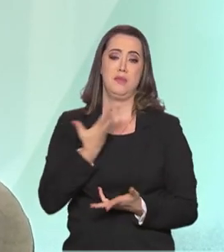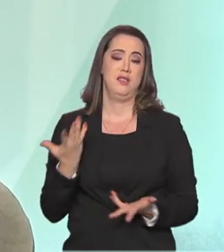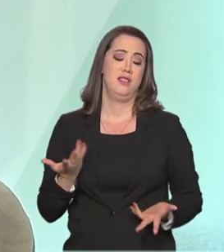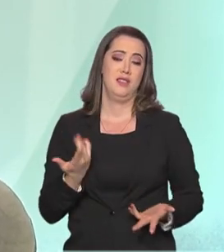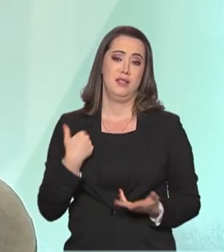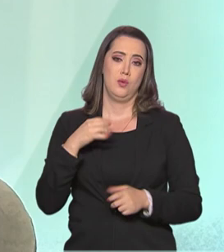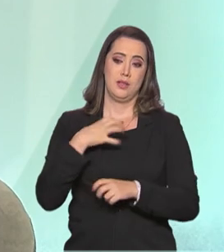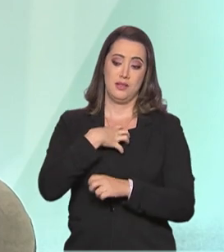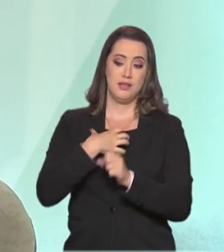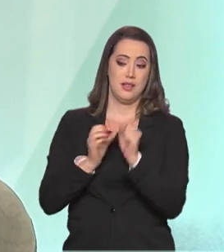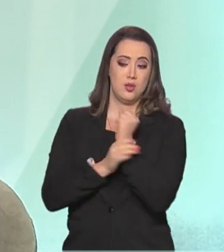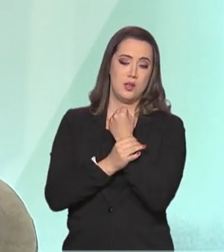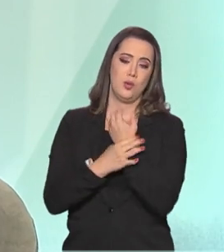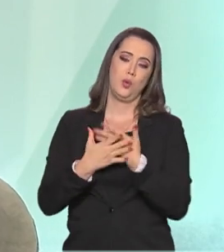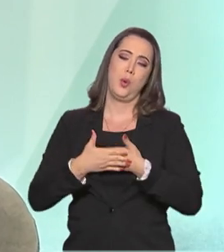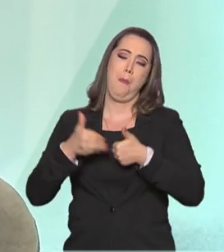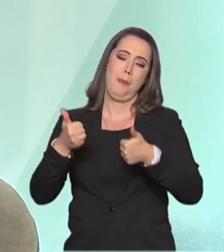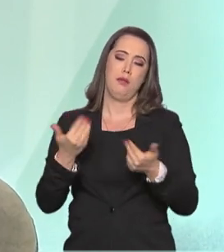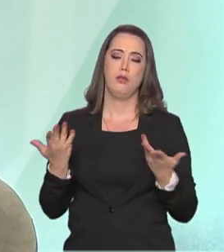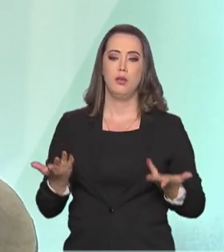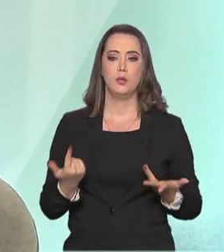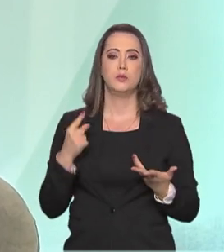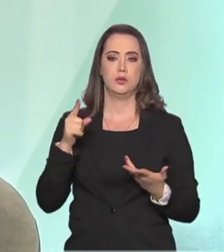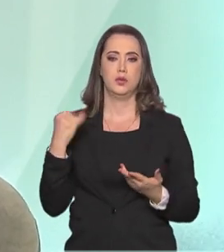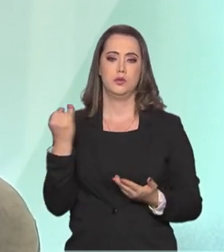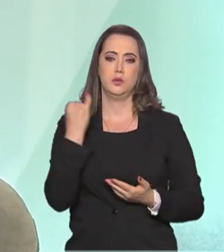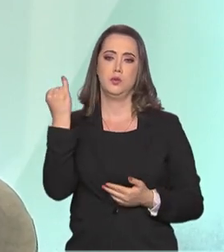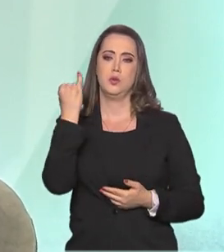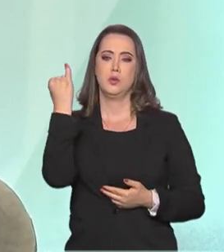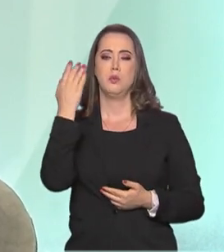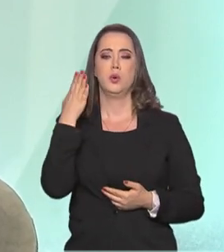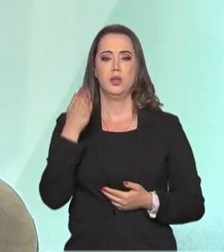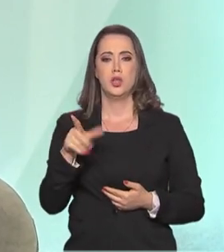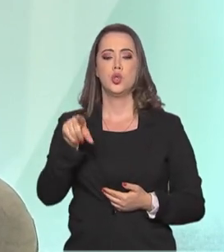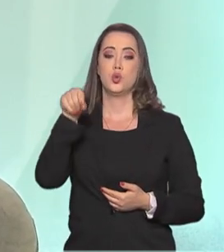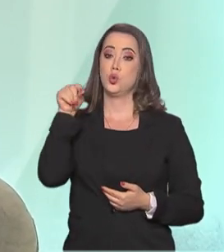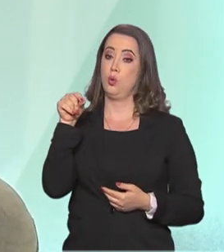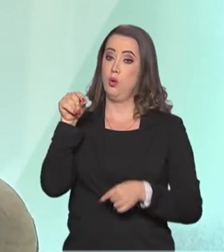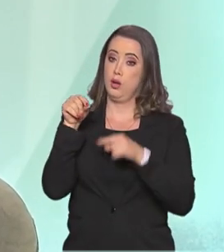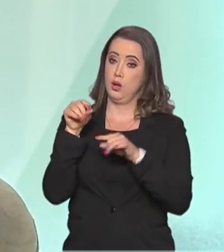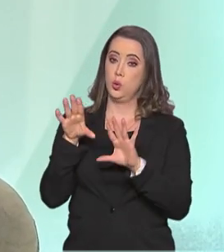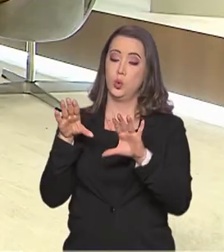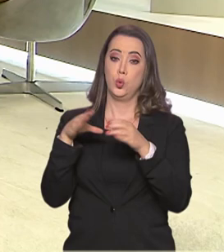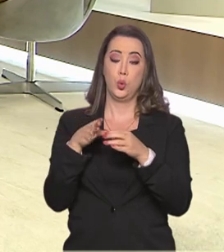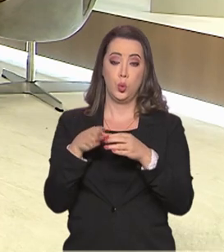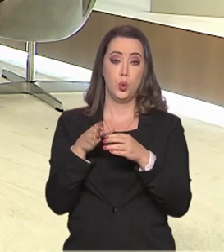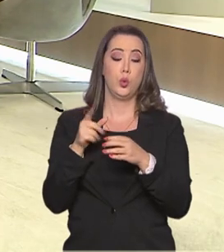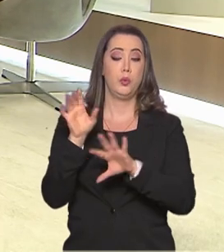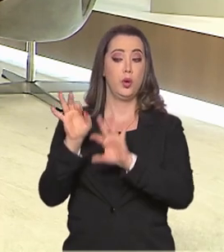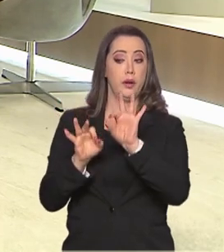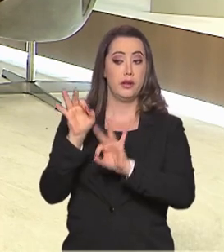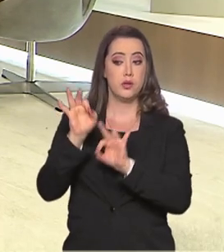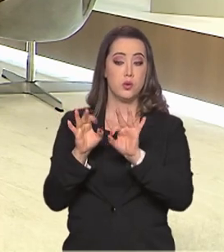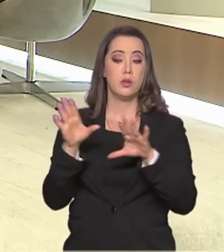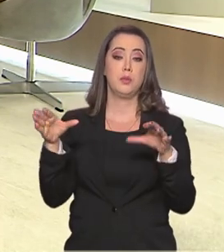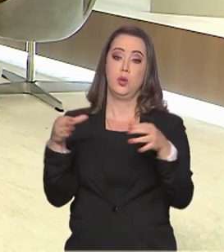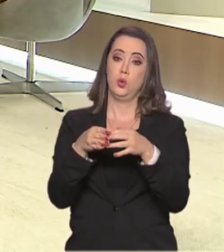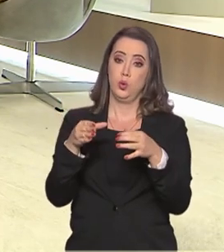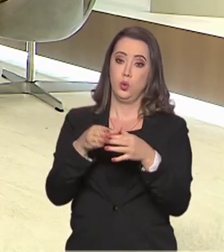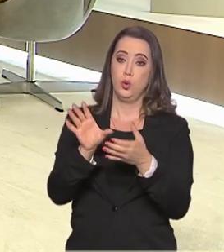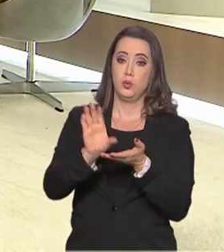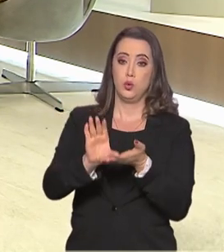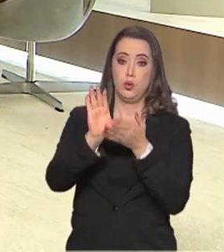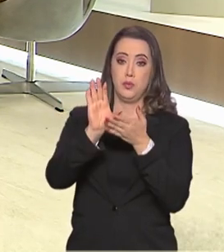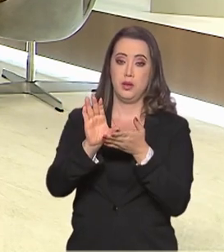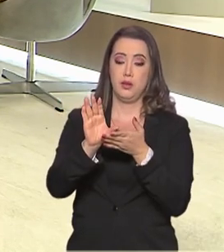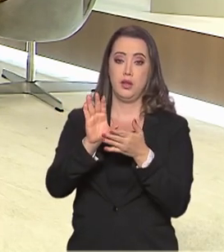mais seguro para participar dos jogos. Acho que foi uma decisão muito bem pensada, não só do Comitê Organizador, como do Comitê Olímpico Internacional, da